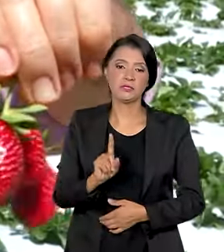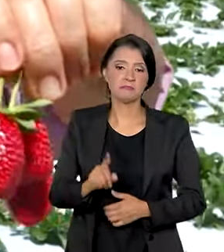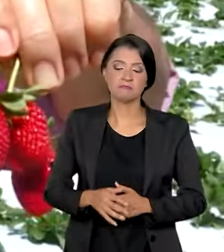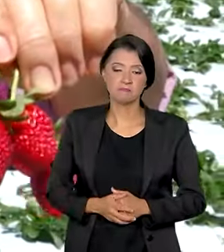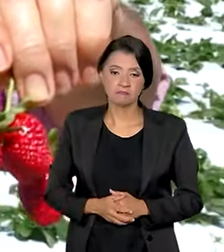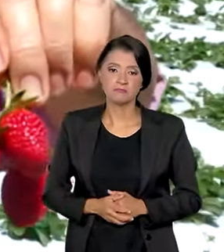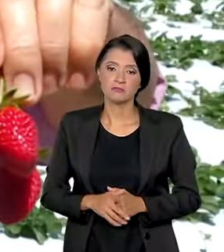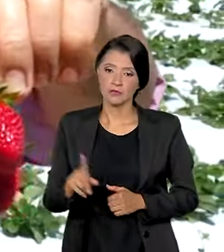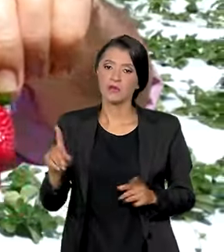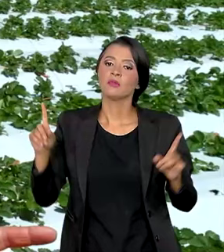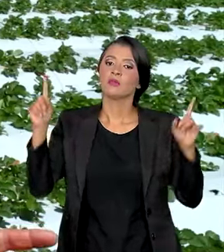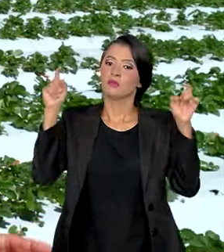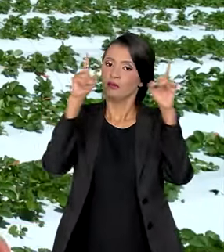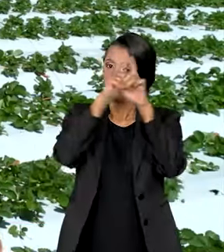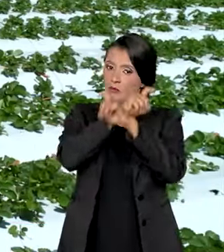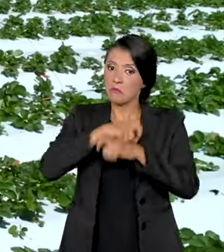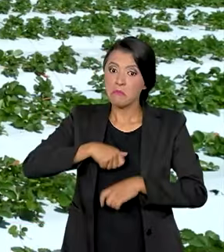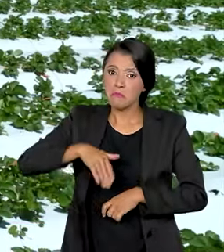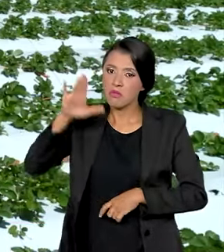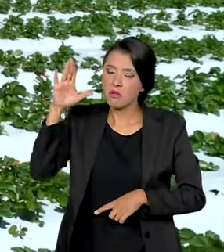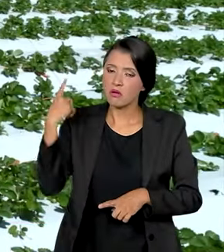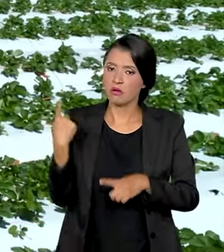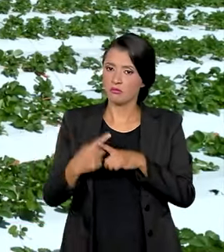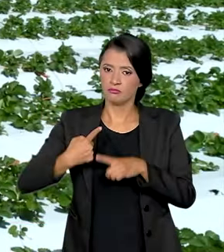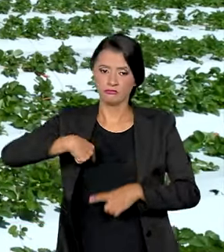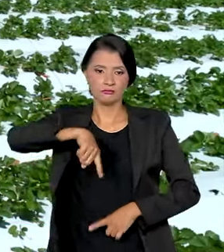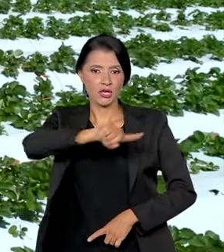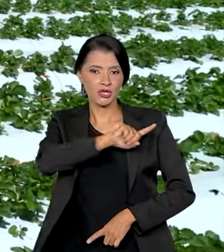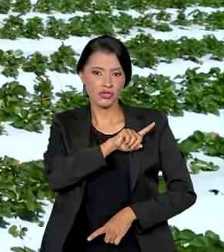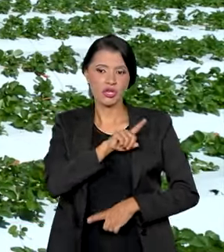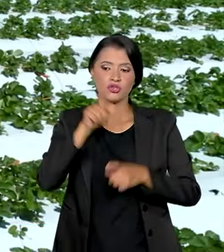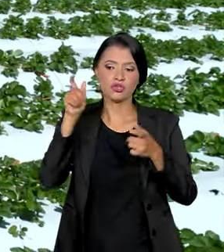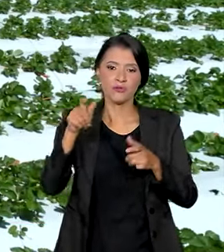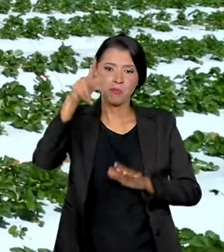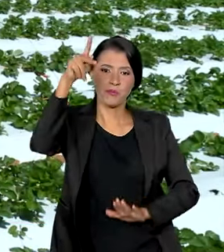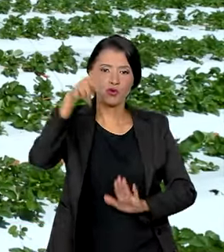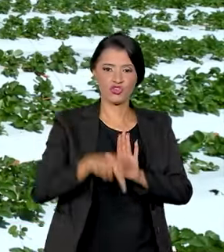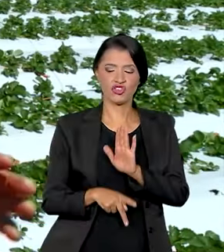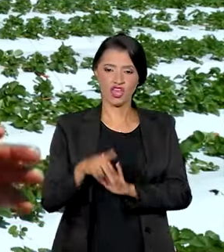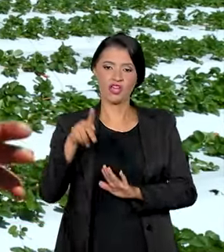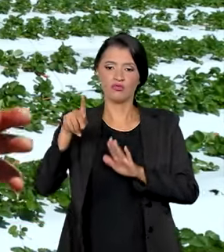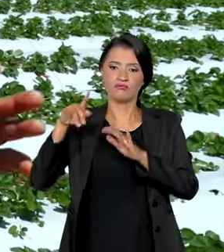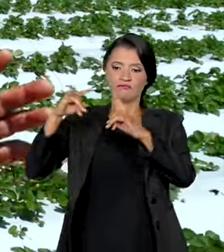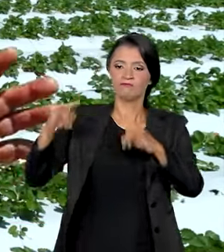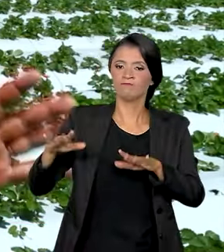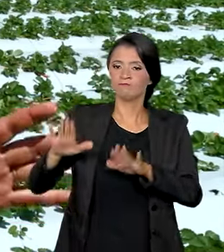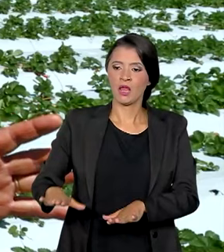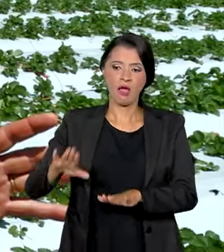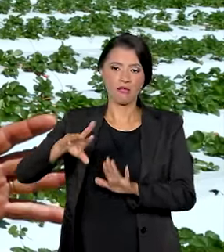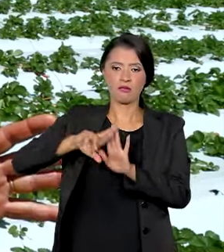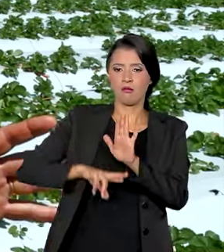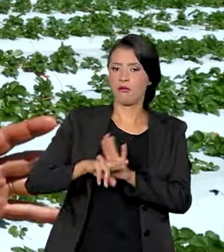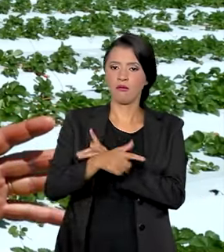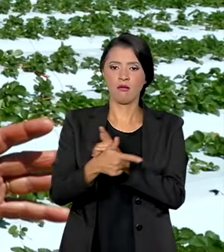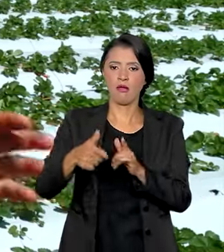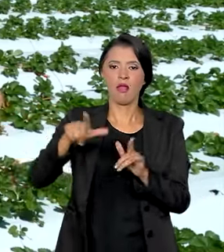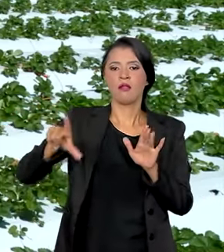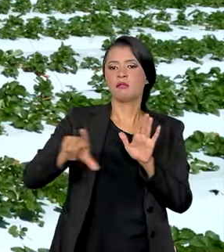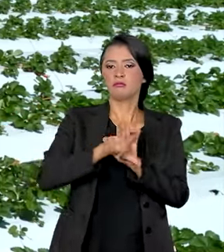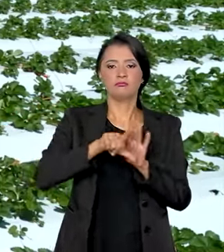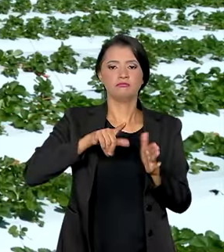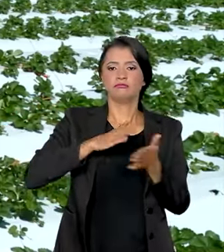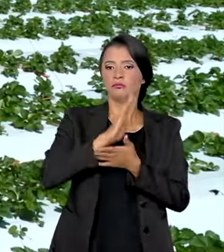ritmo. Seria bem mais difícil, porque como nós estamos num projeto de assentamento que ainda não foi regularizado,